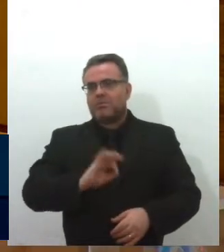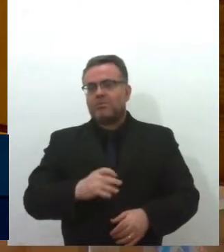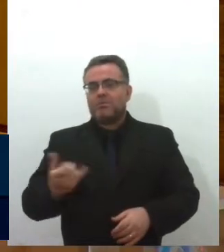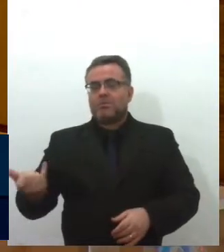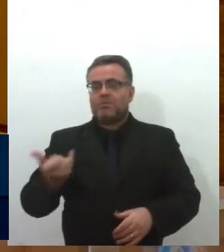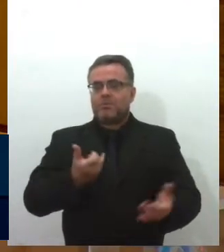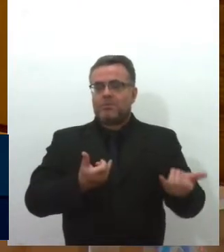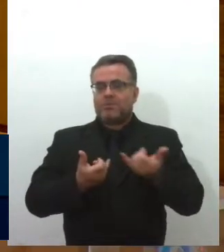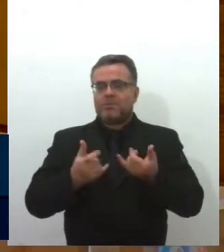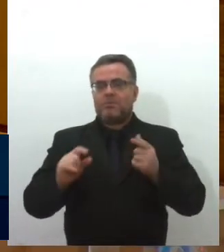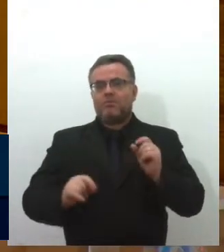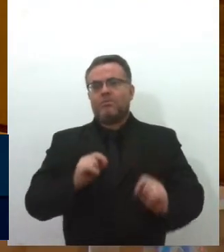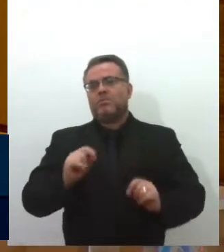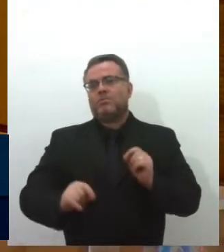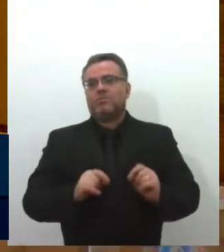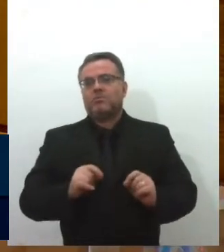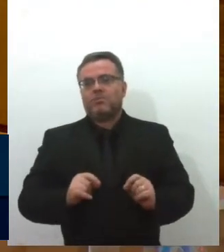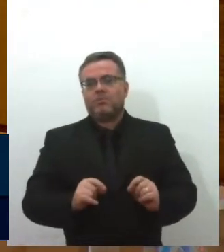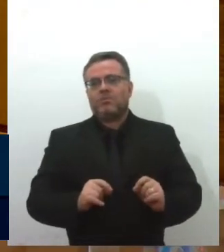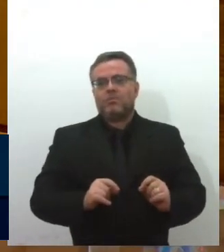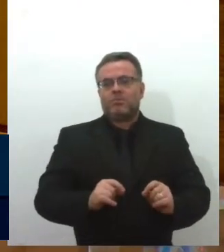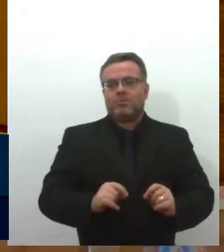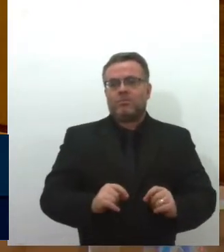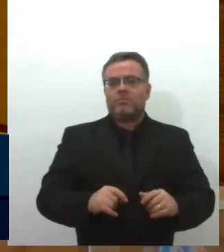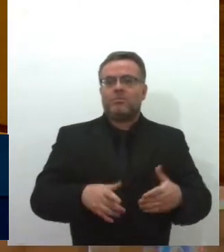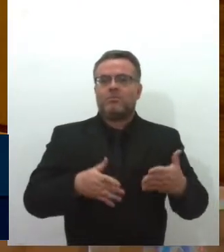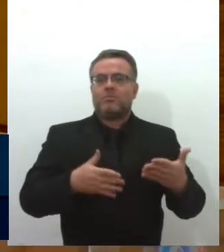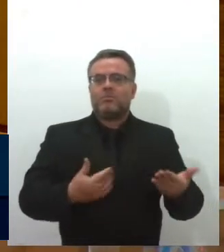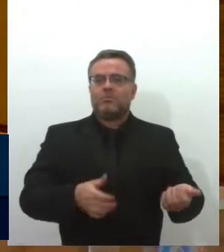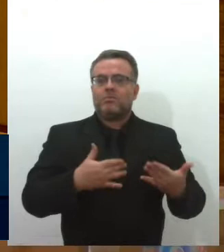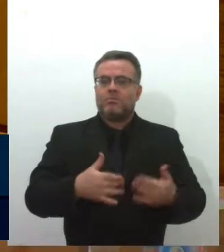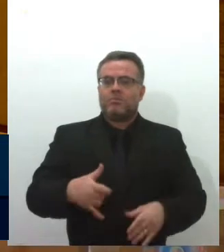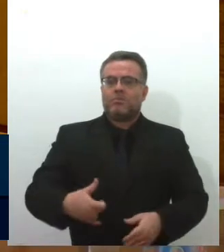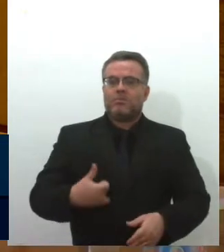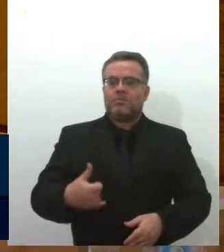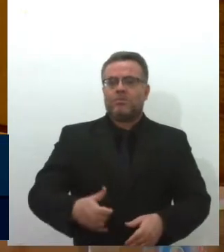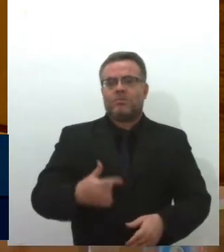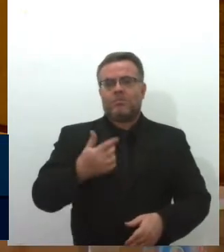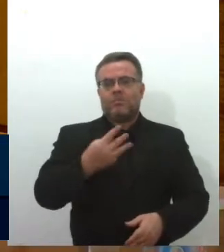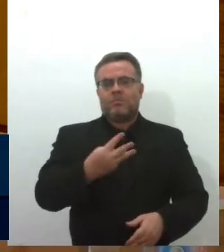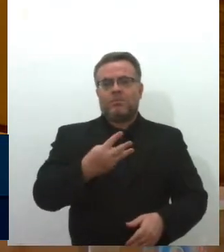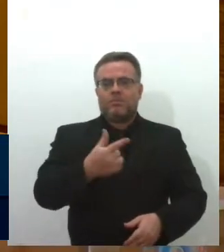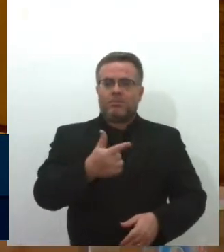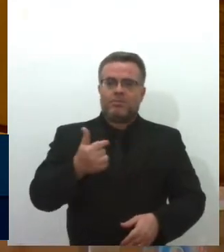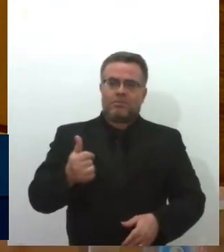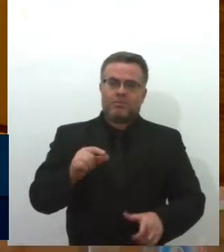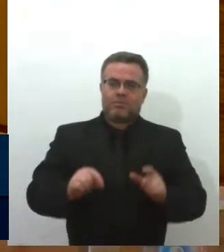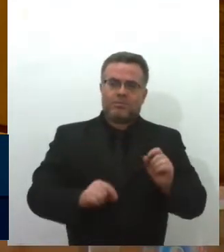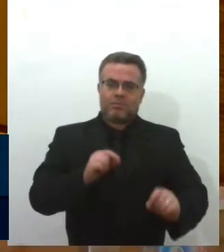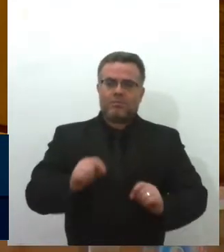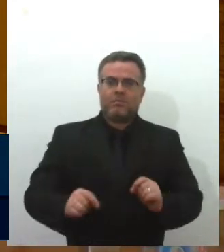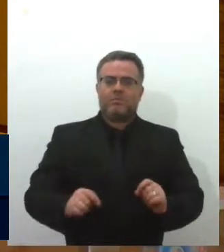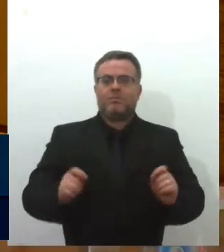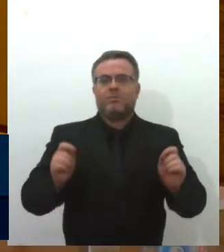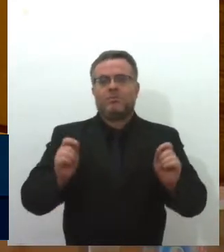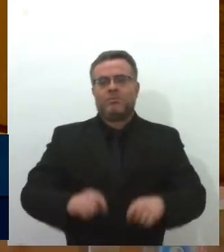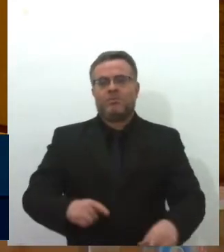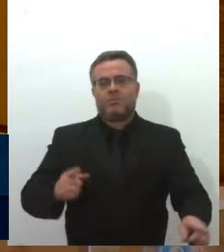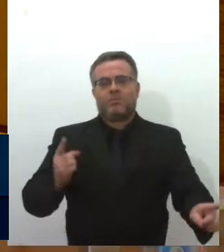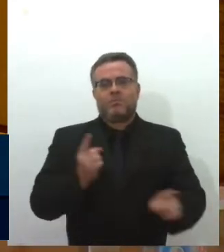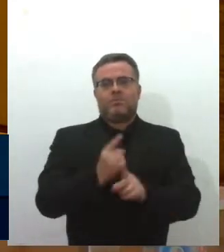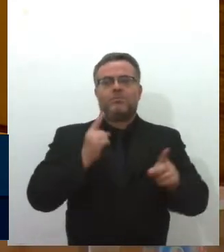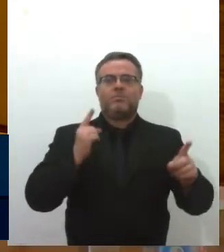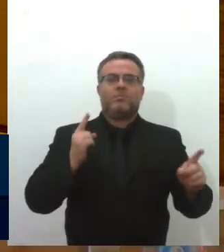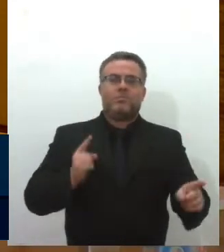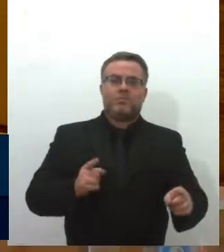que uma jovem de 21 anos que tinha sido diagnosticado